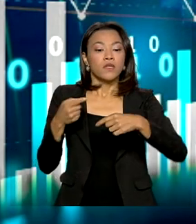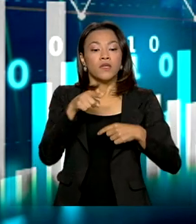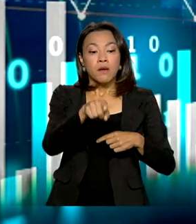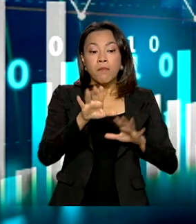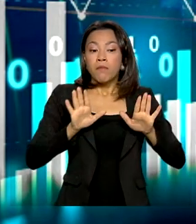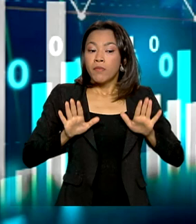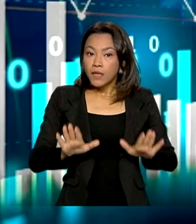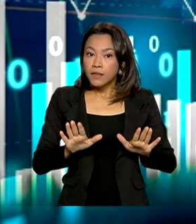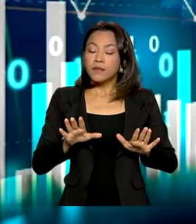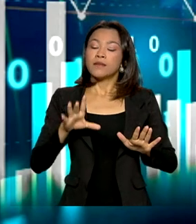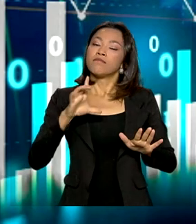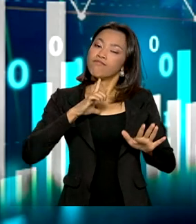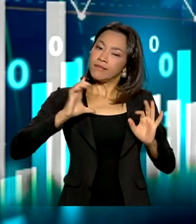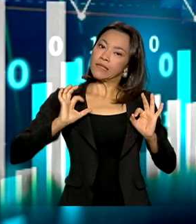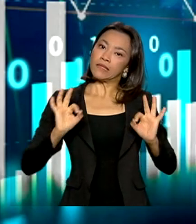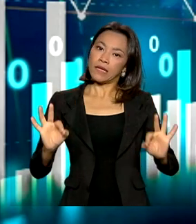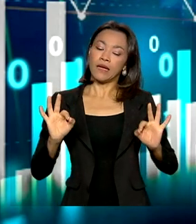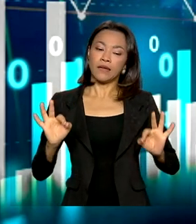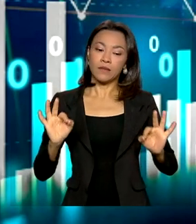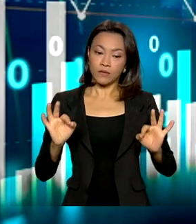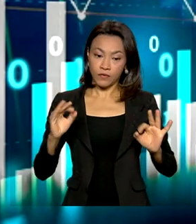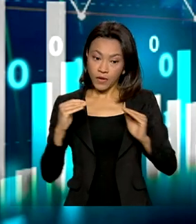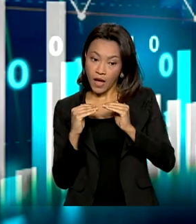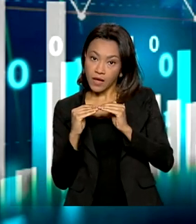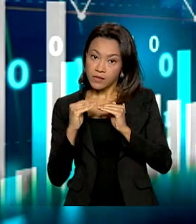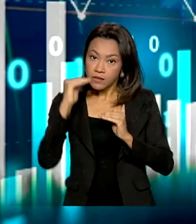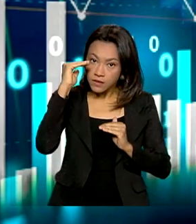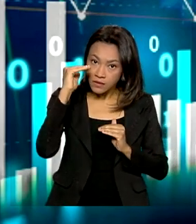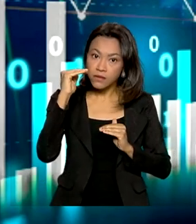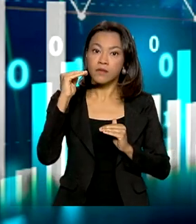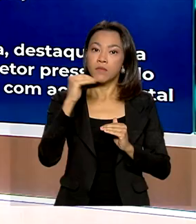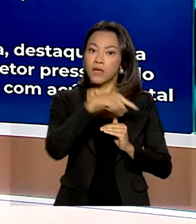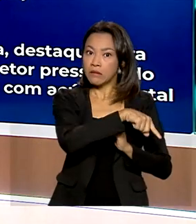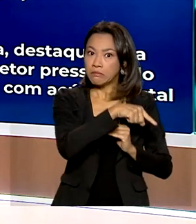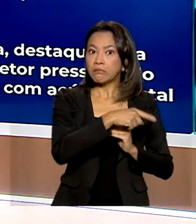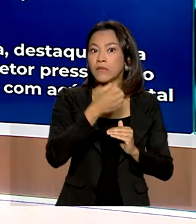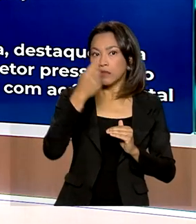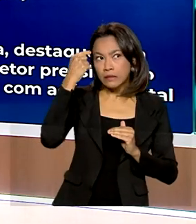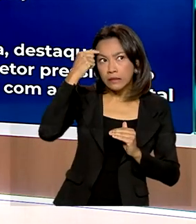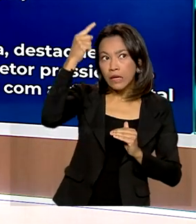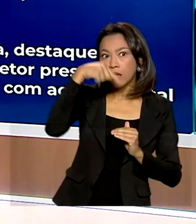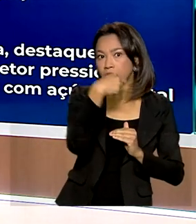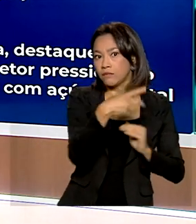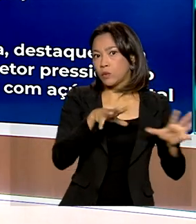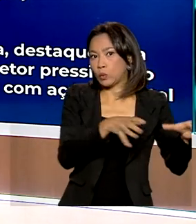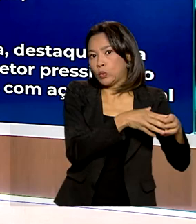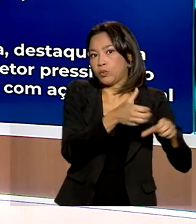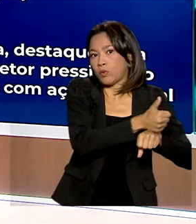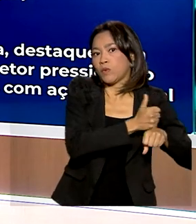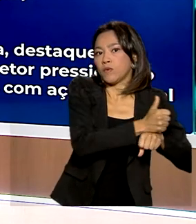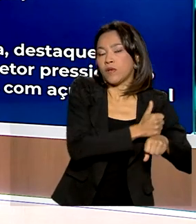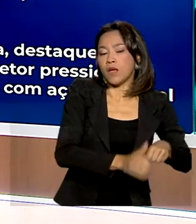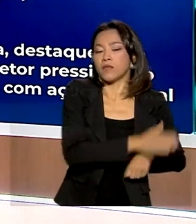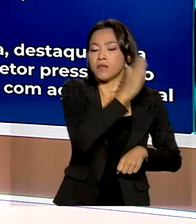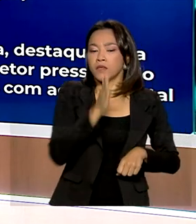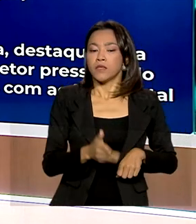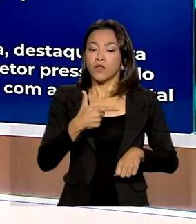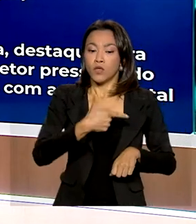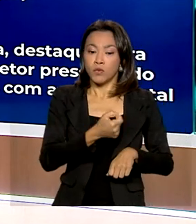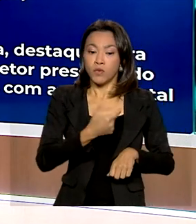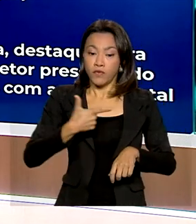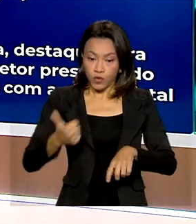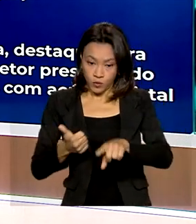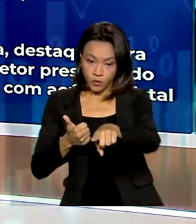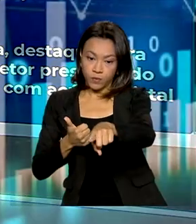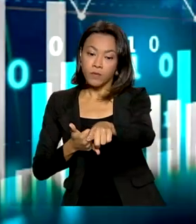mas certamente acima das expectativas dos analistas. O que aconteceu em 2021? Das 26 atividades